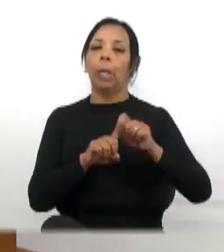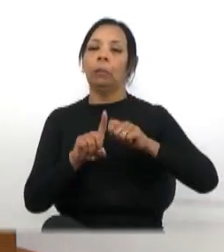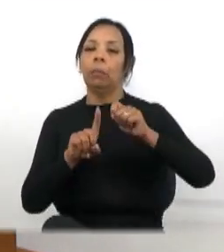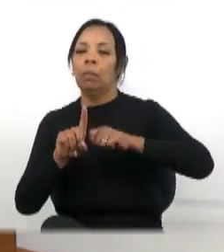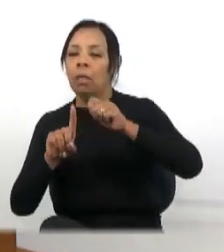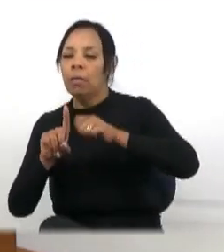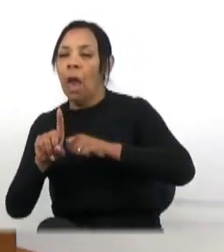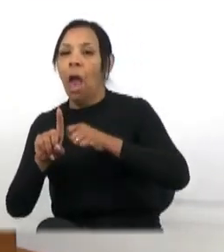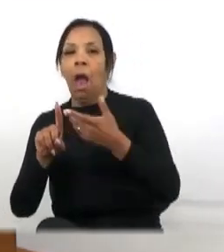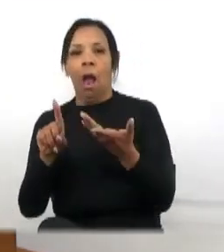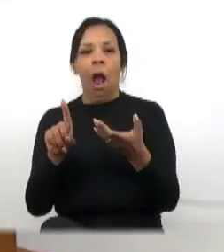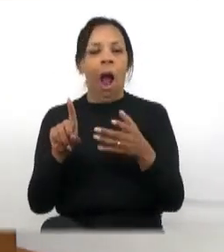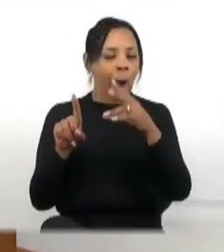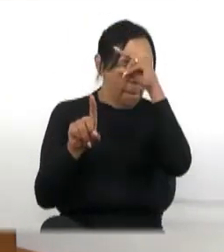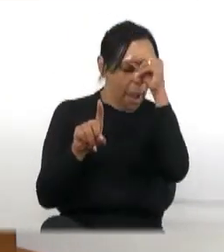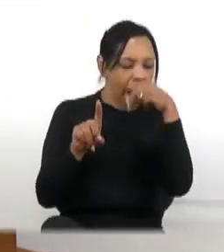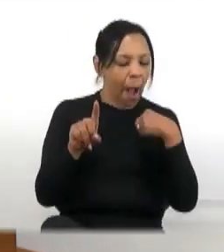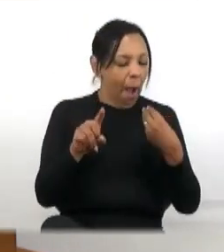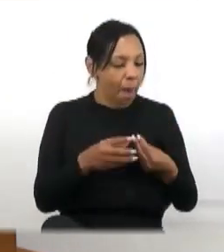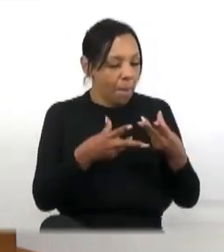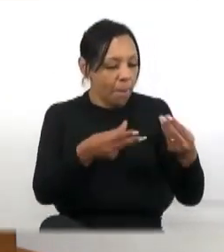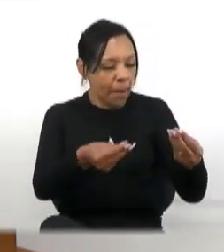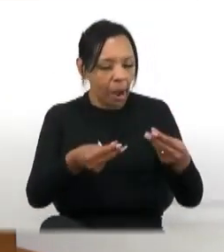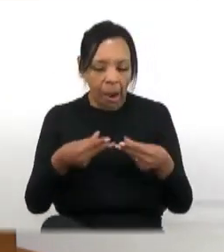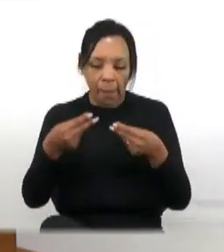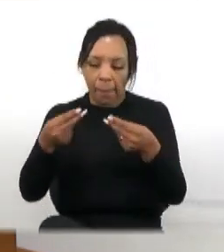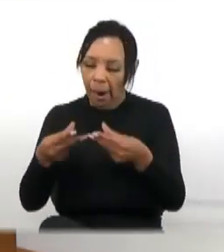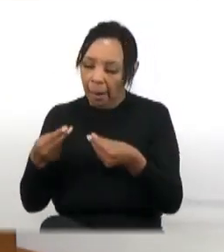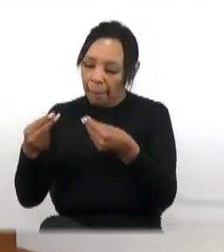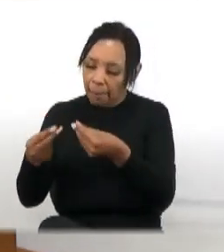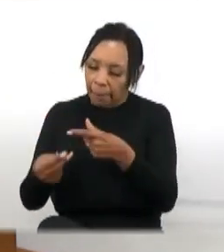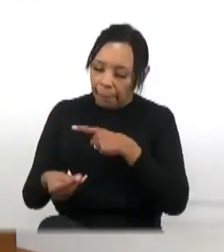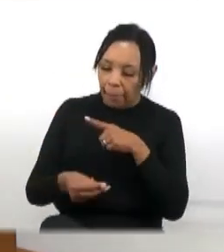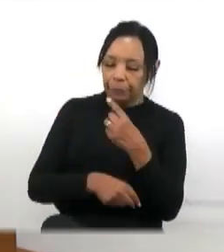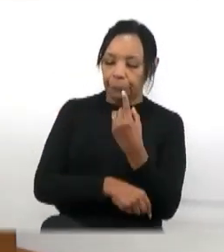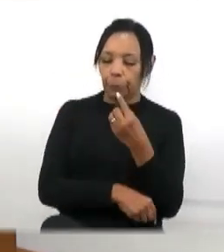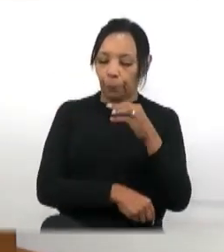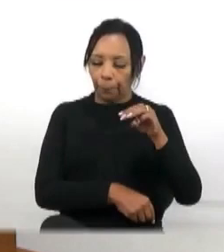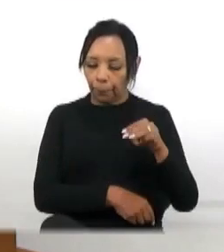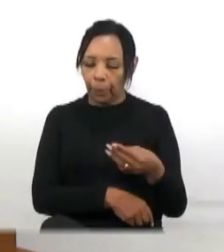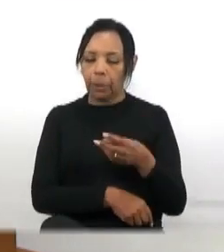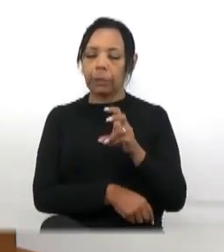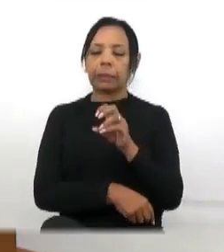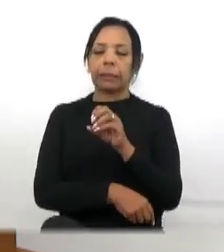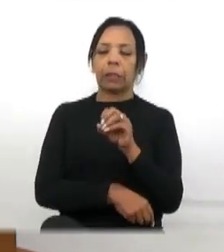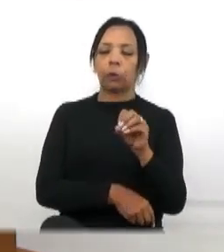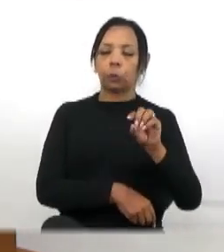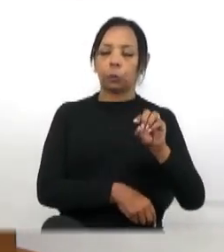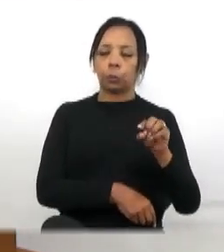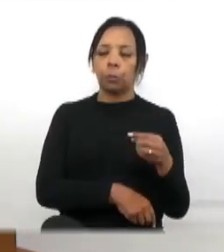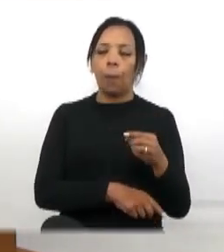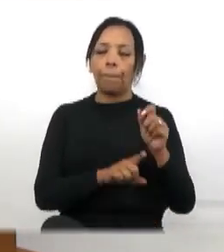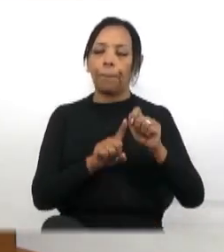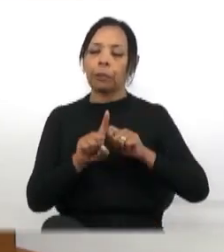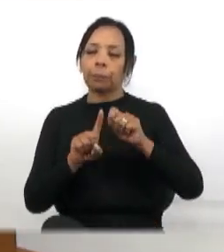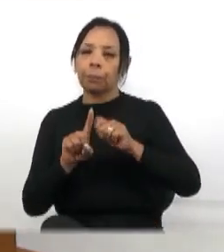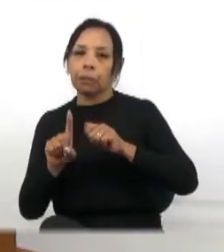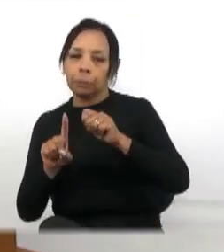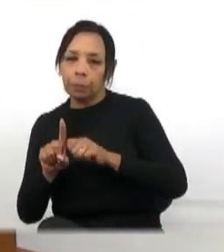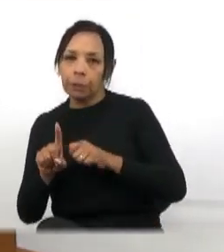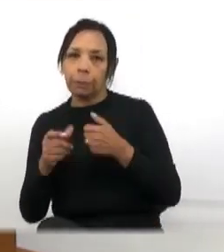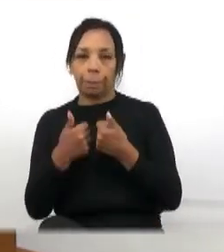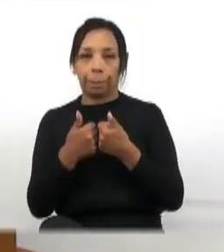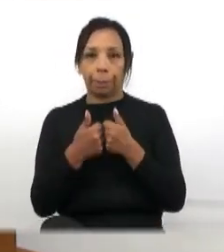A prefeitura dá de presente um milhão e meio de reais por mês para uma empresa de ônibus que não consegue